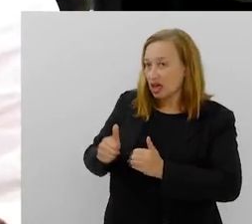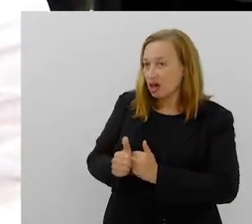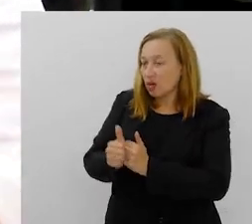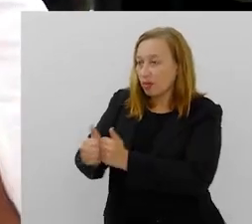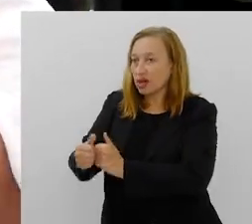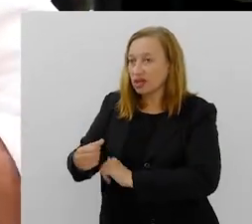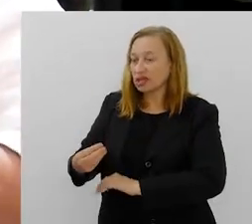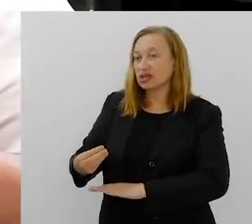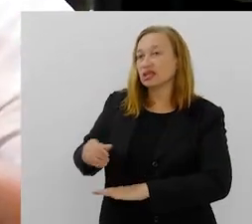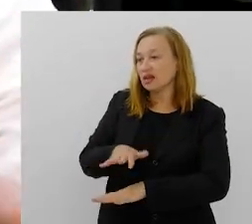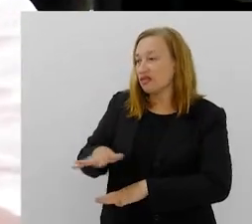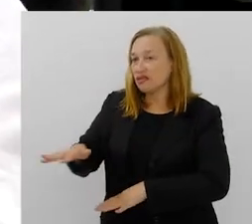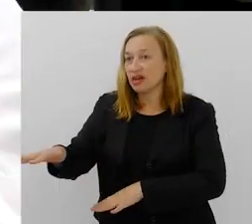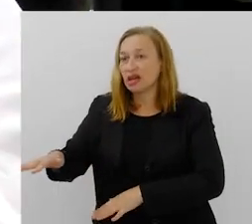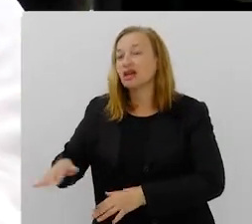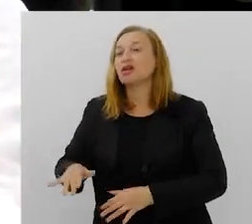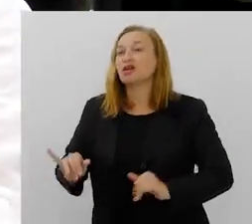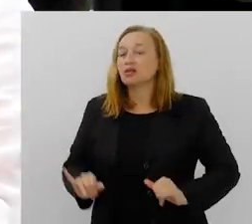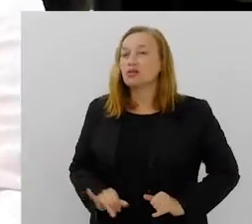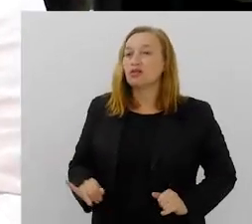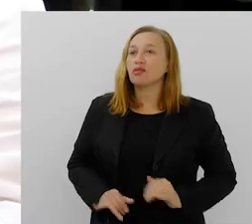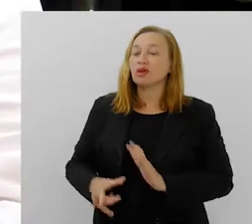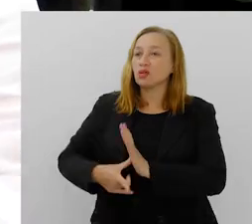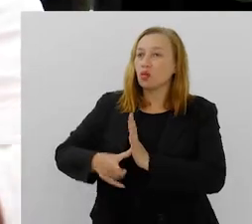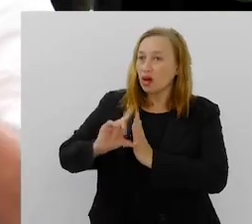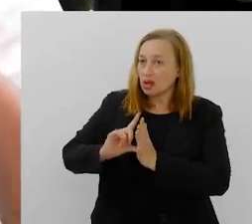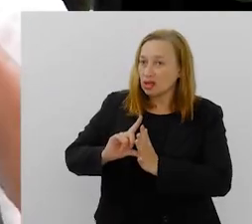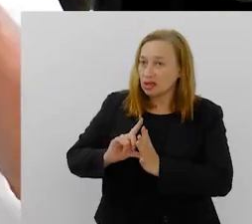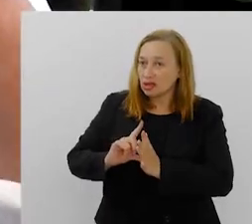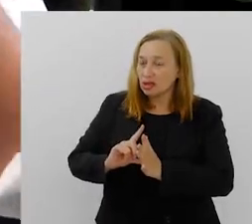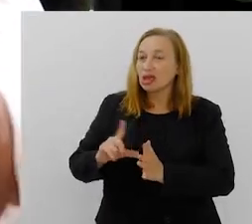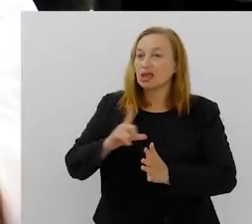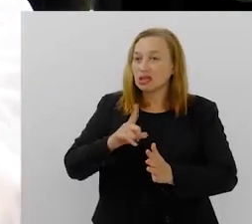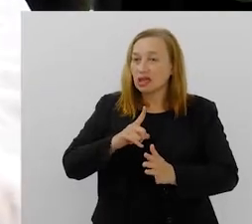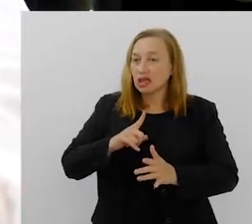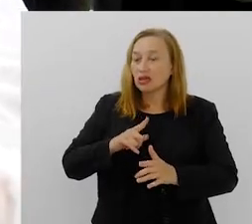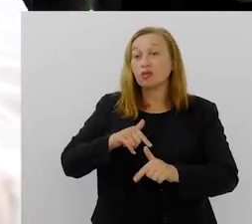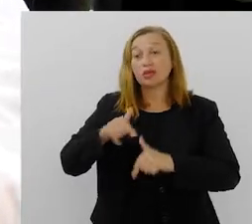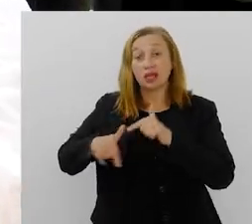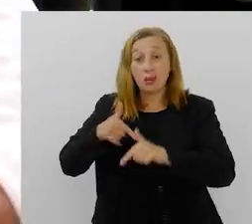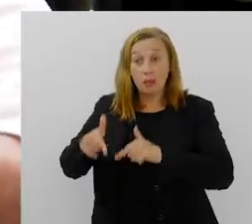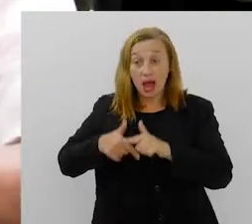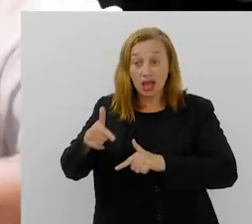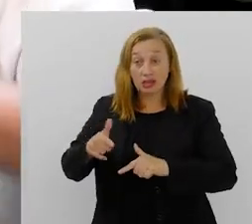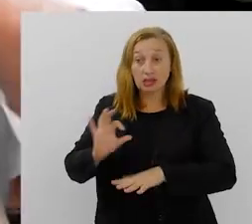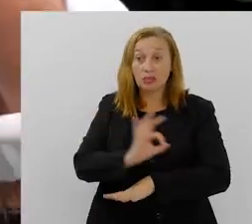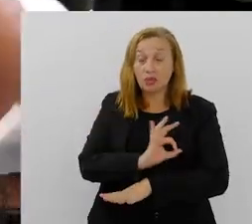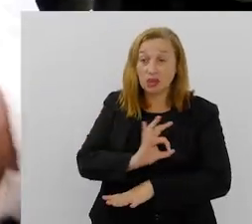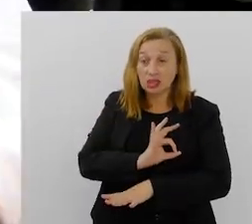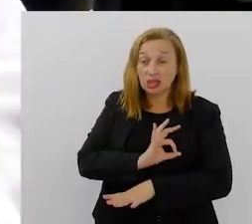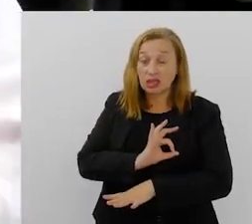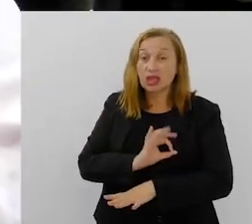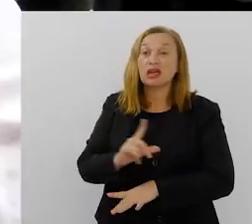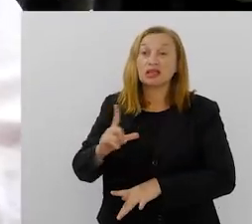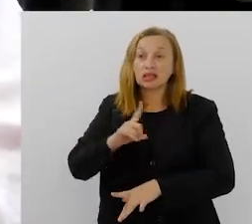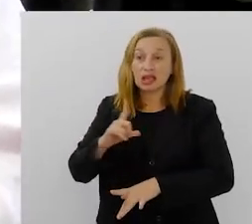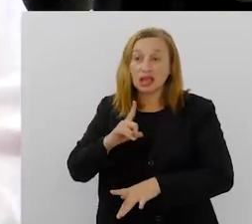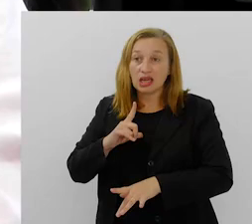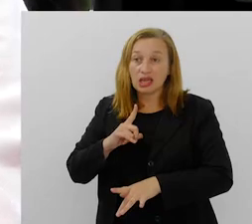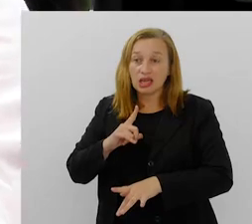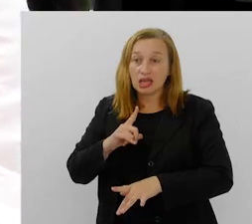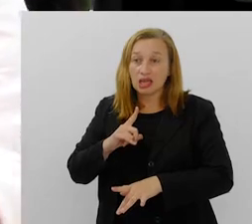acompanha sabe, tem um sufocamento antes na favela, tem a operação em si, tem o desmonte das